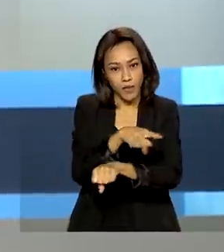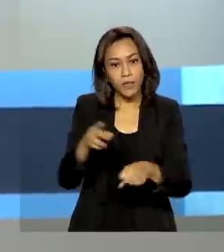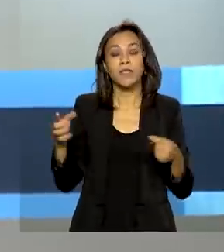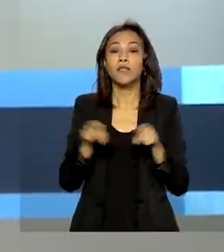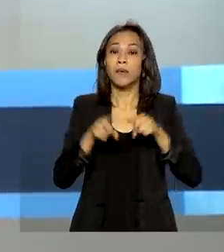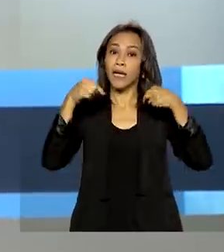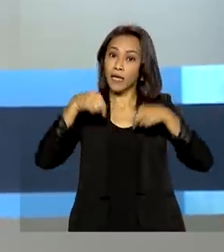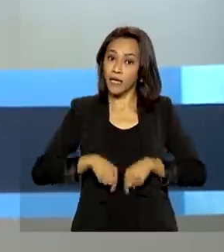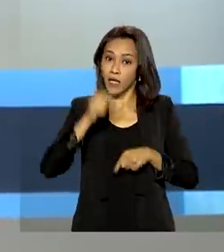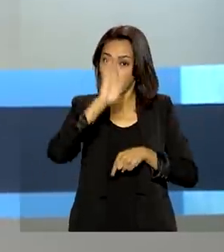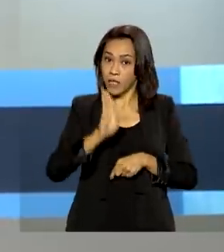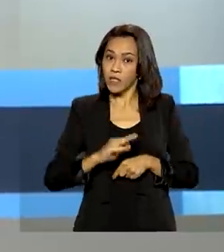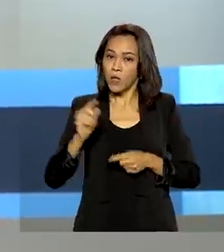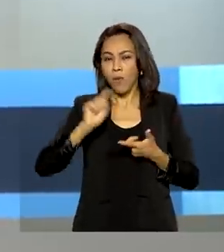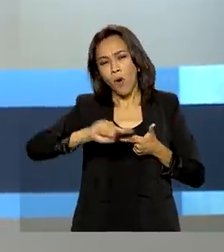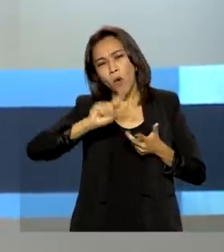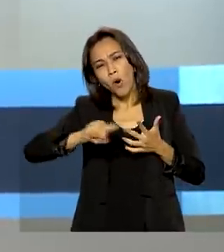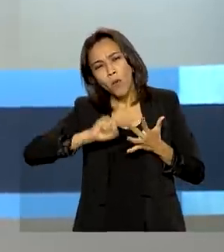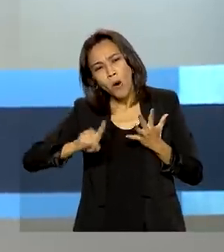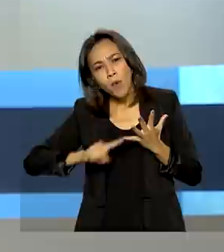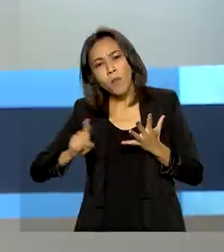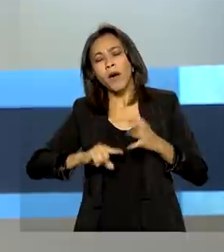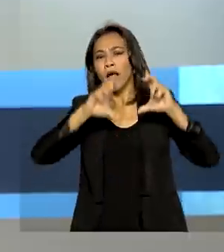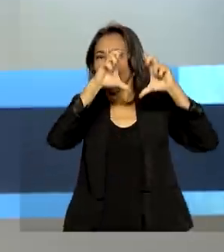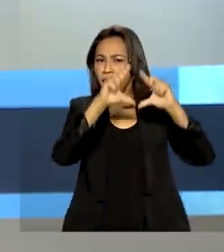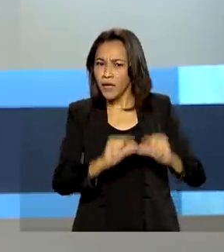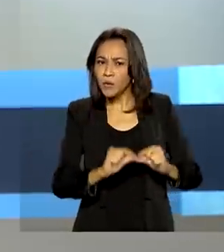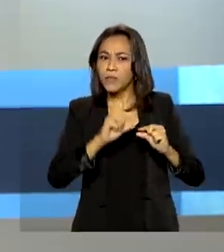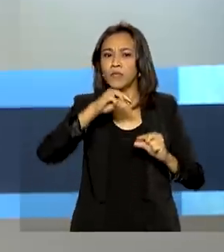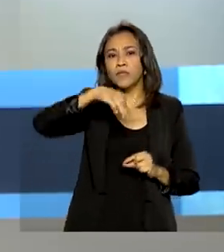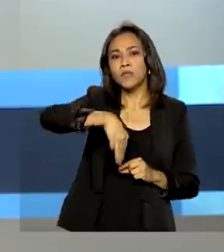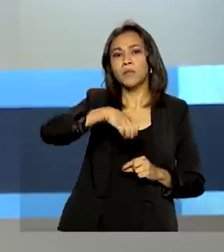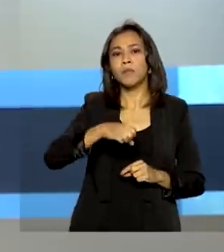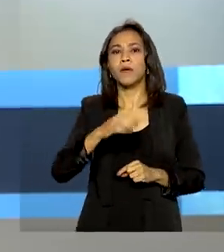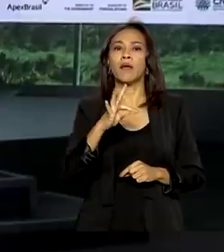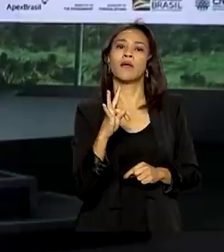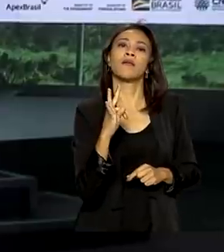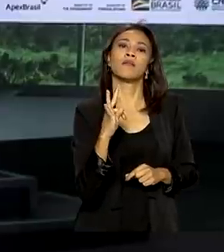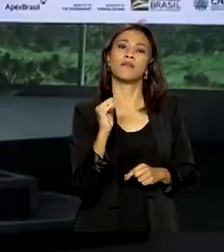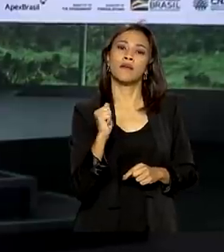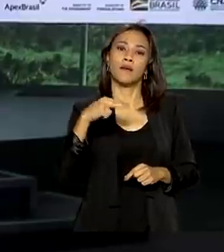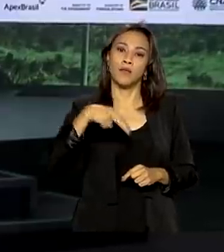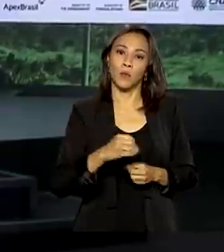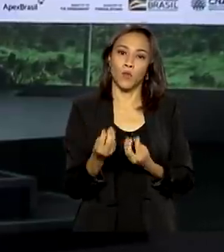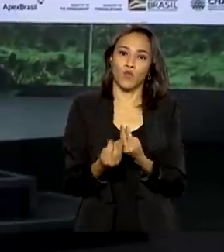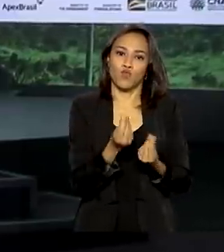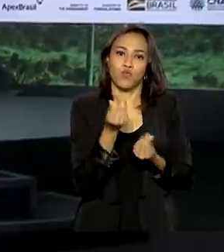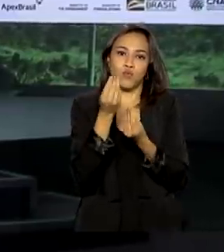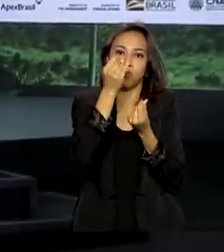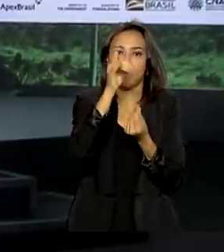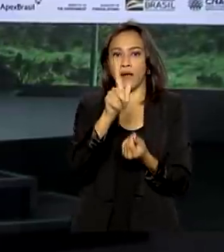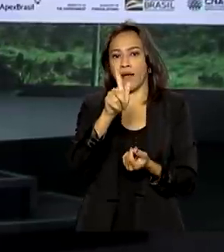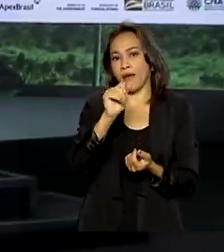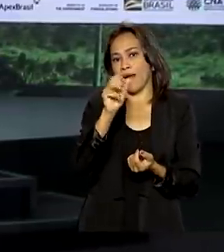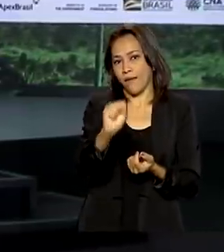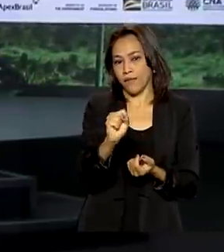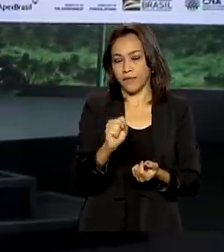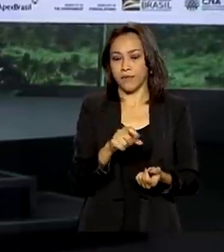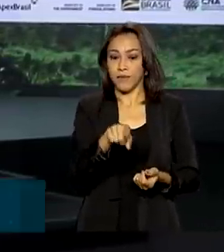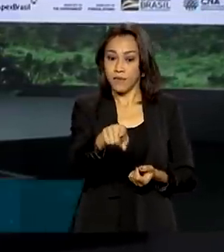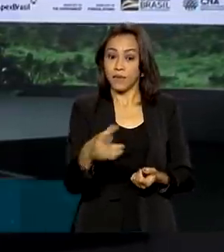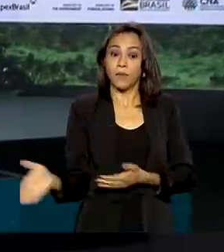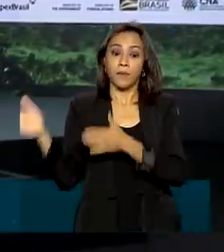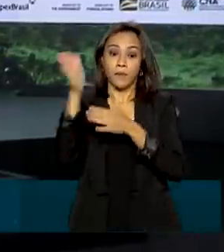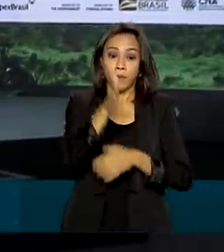videoconferências, ações para reduzir as emissões de metano no campo. O Brasil apresentou durante a Conferência do